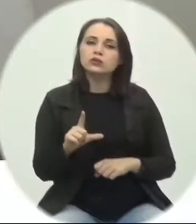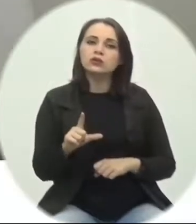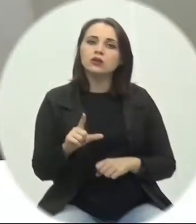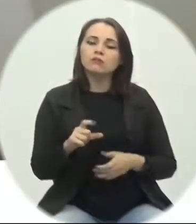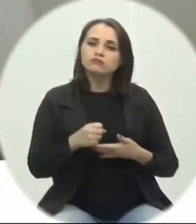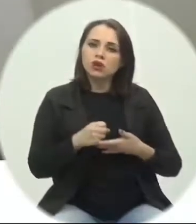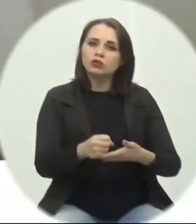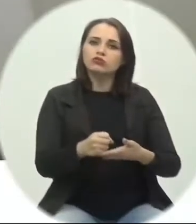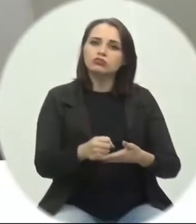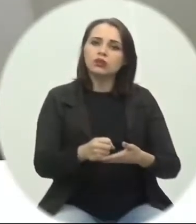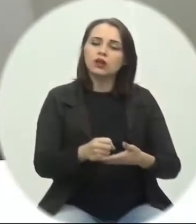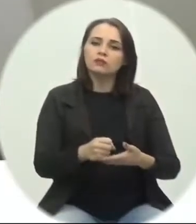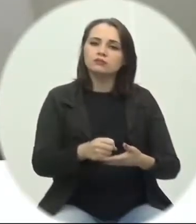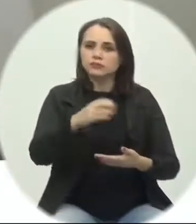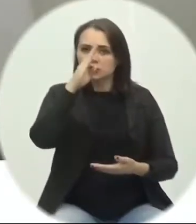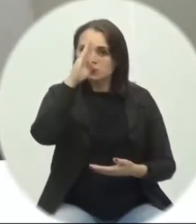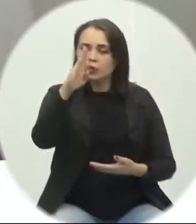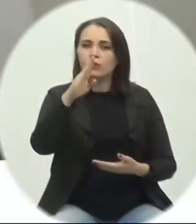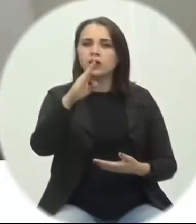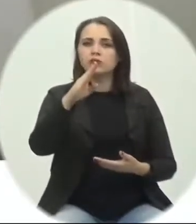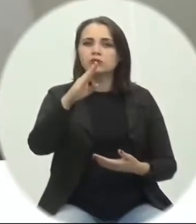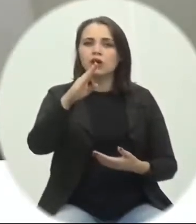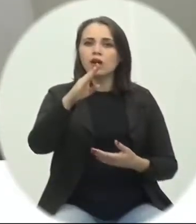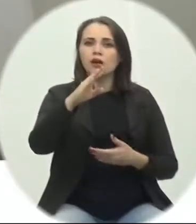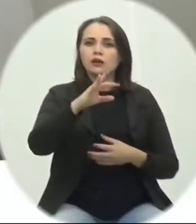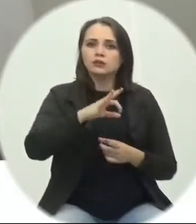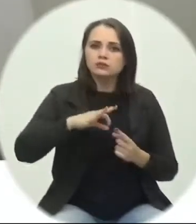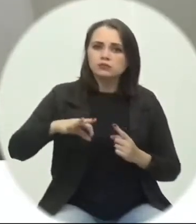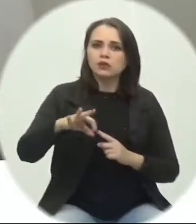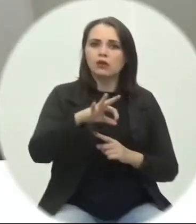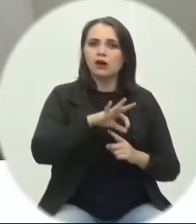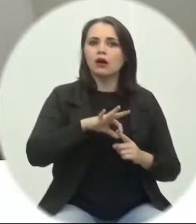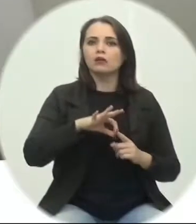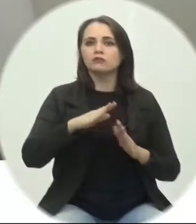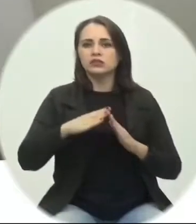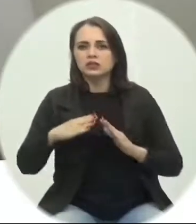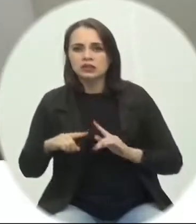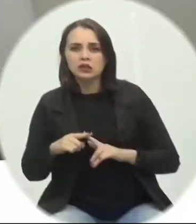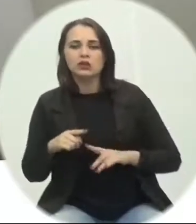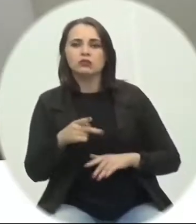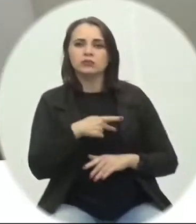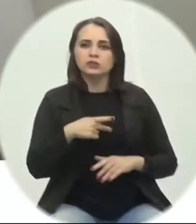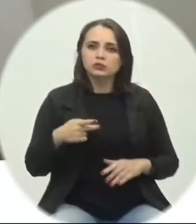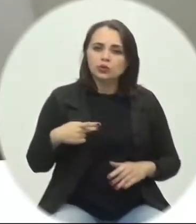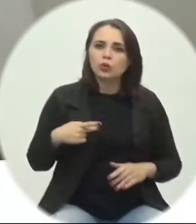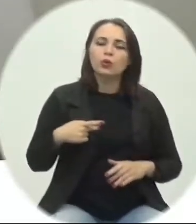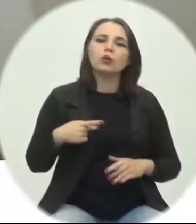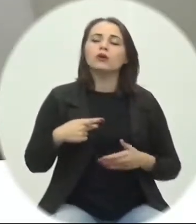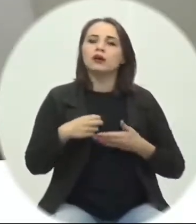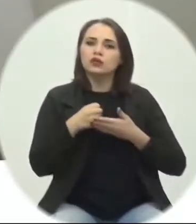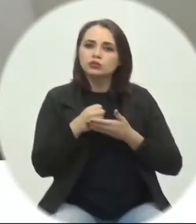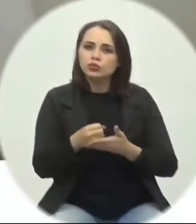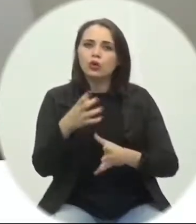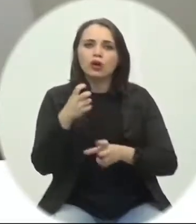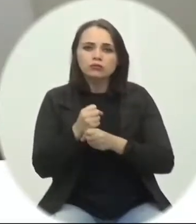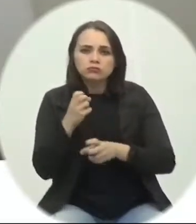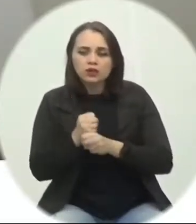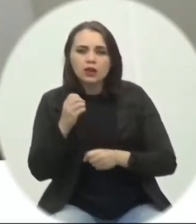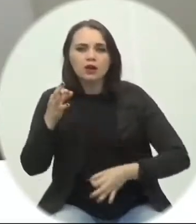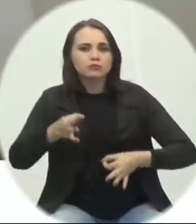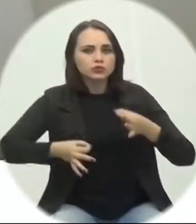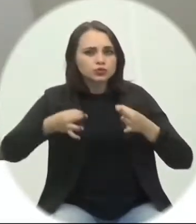assistência espiritual a essas igrejas, aos pastores, assessoria contábil, assessoria